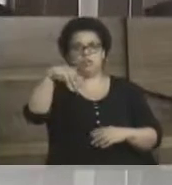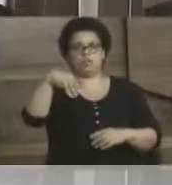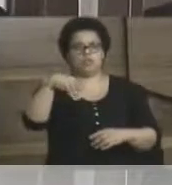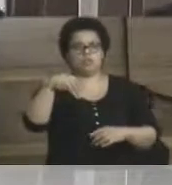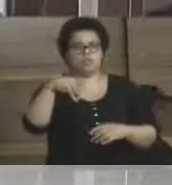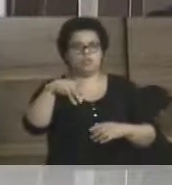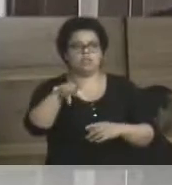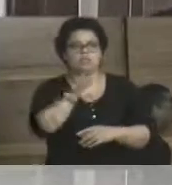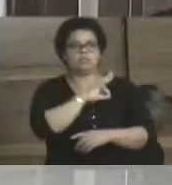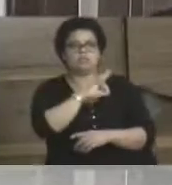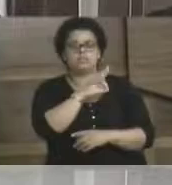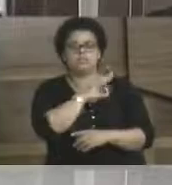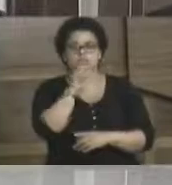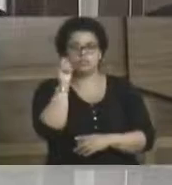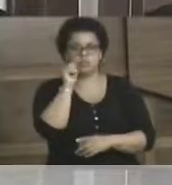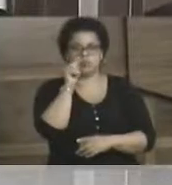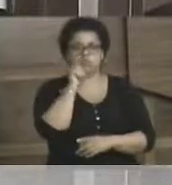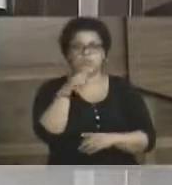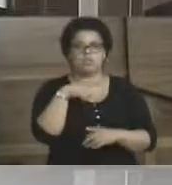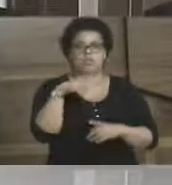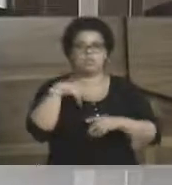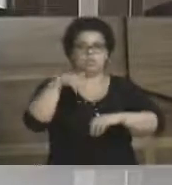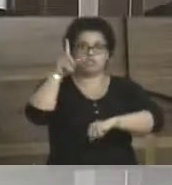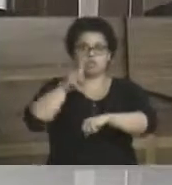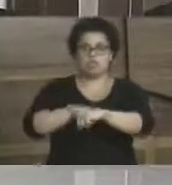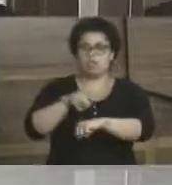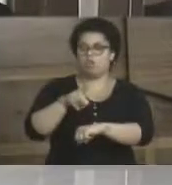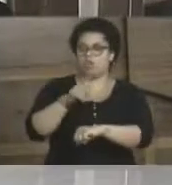apenas os registros em flagrante, não está fazendo,